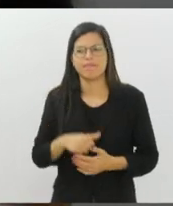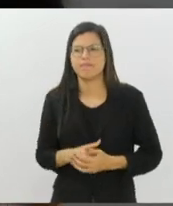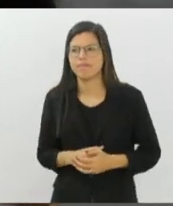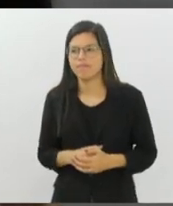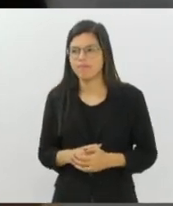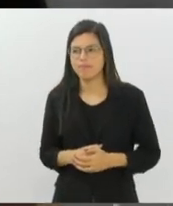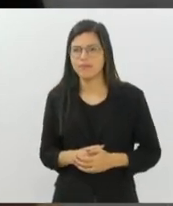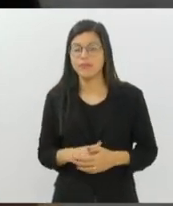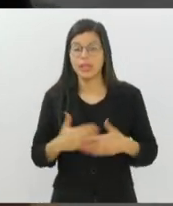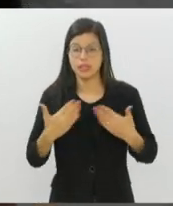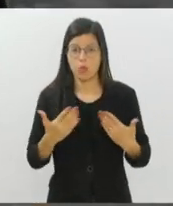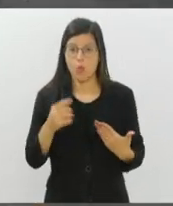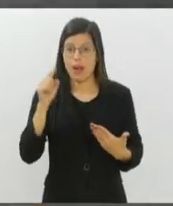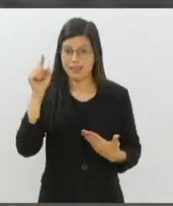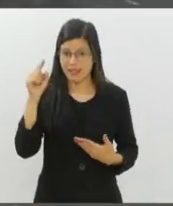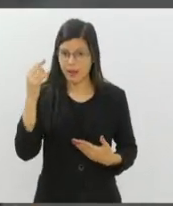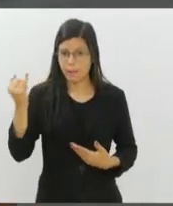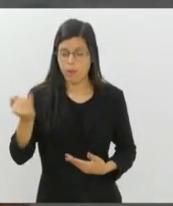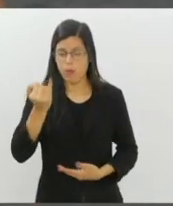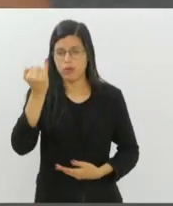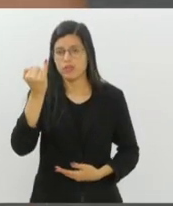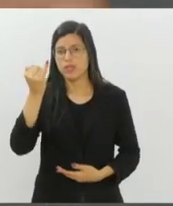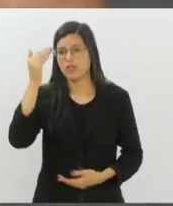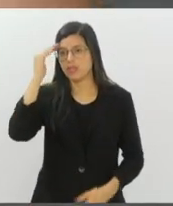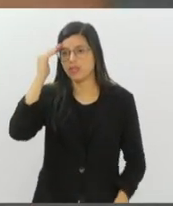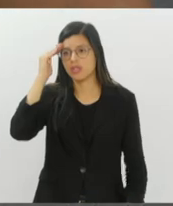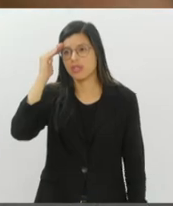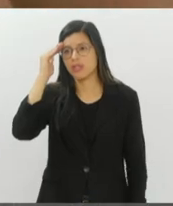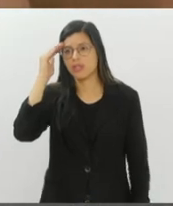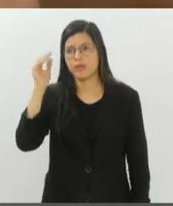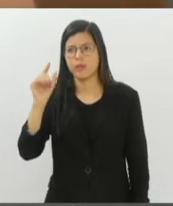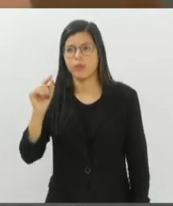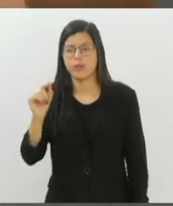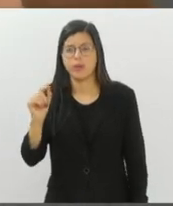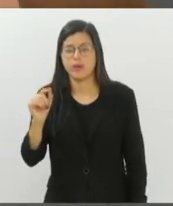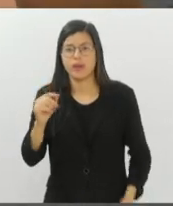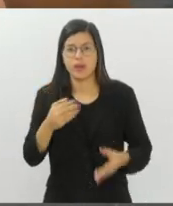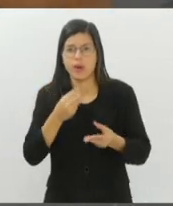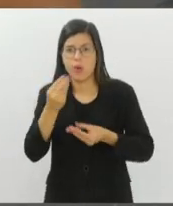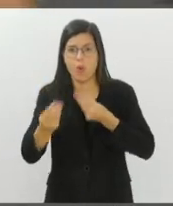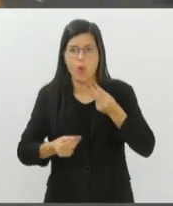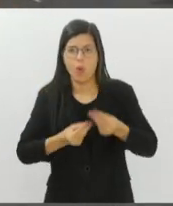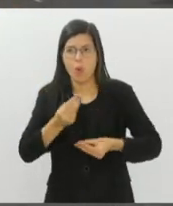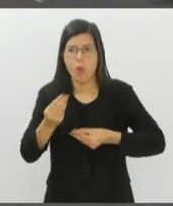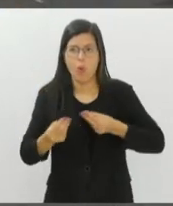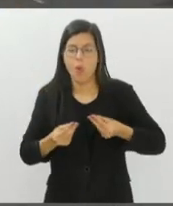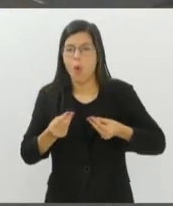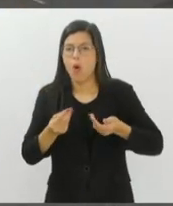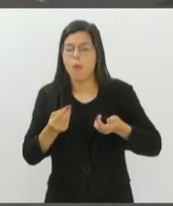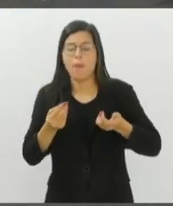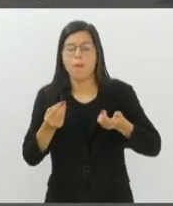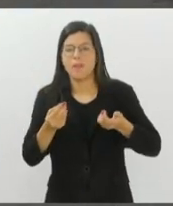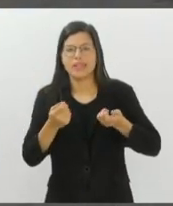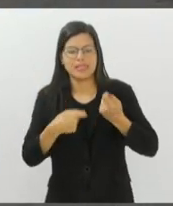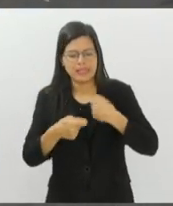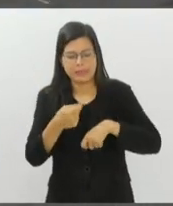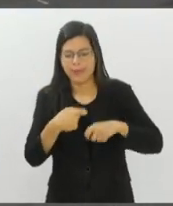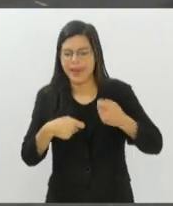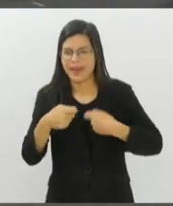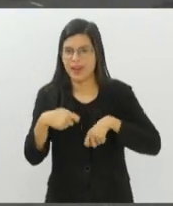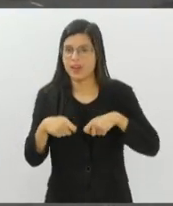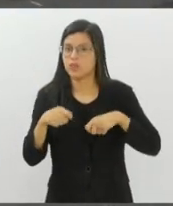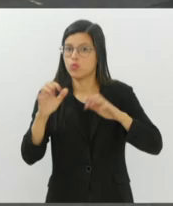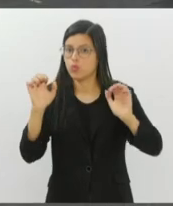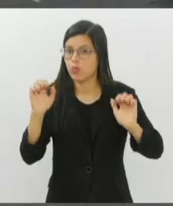muito importante para a gente entender o tamanho dessa indústria, sabe? Era um evento muito grande,